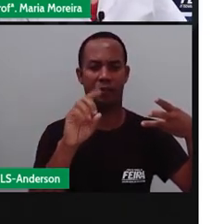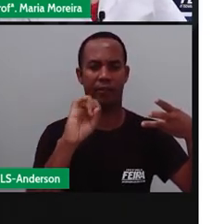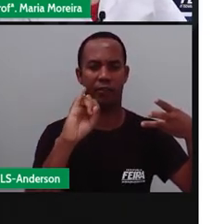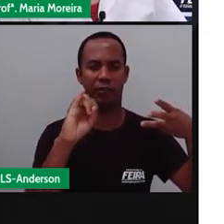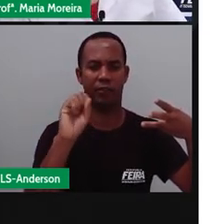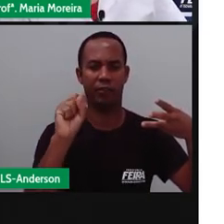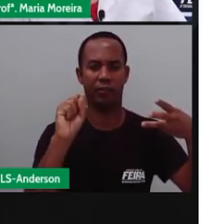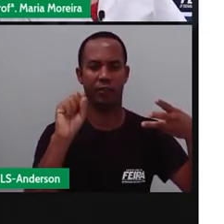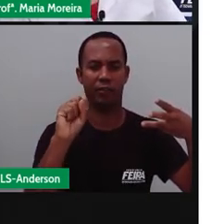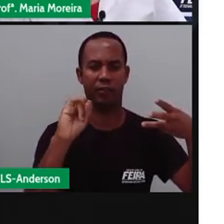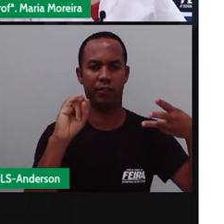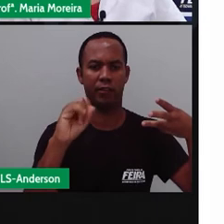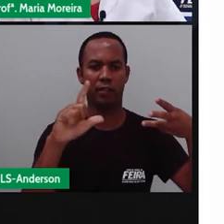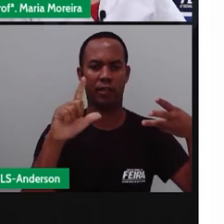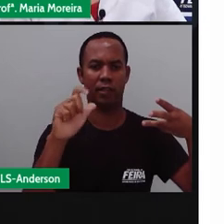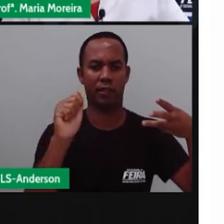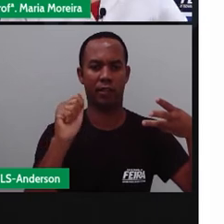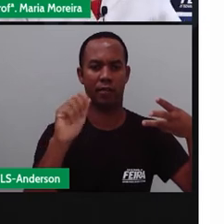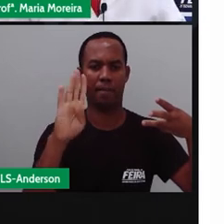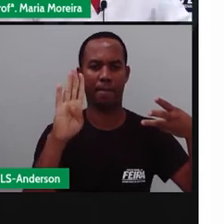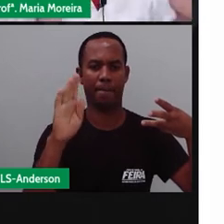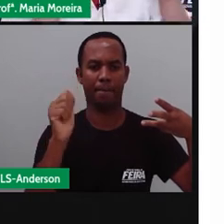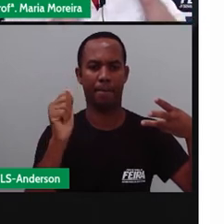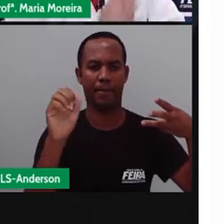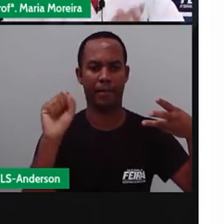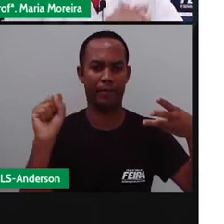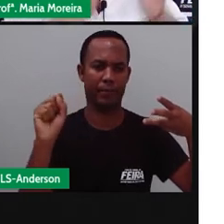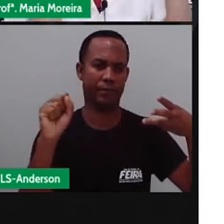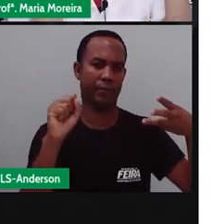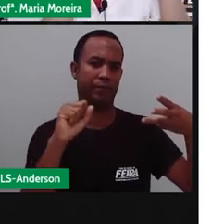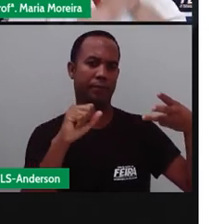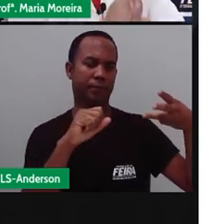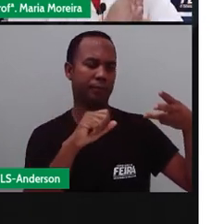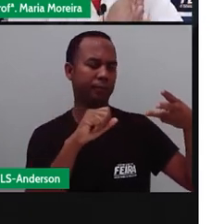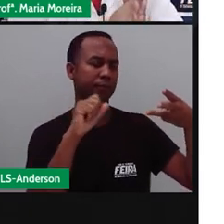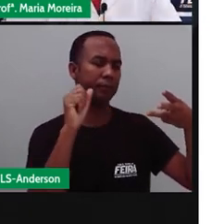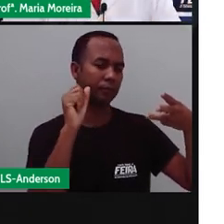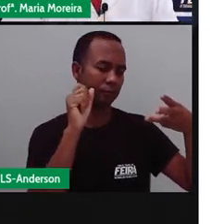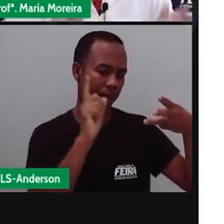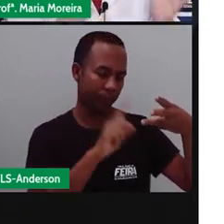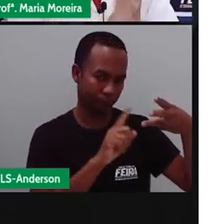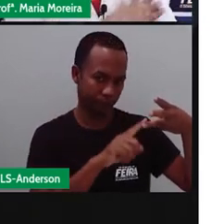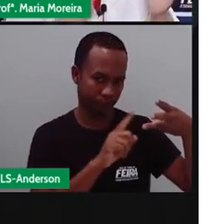pato. Tem o quê? Duas sílabas, ó. Pato.